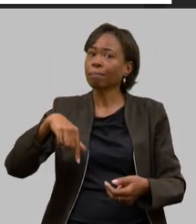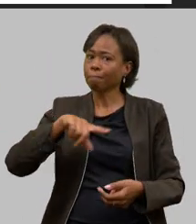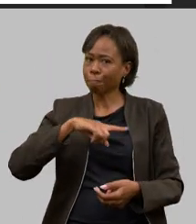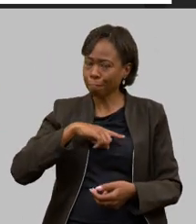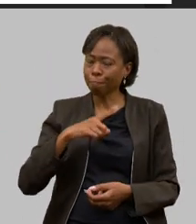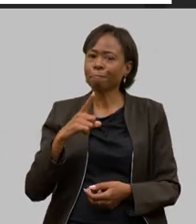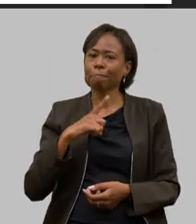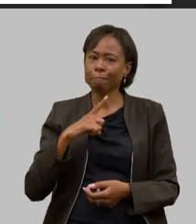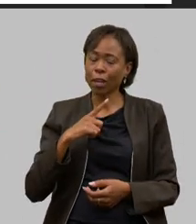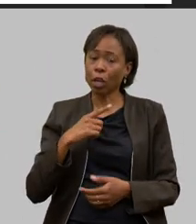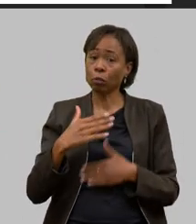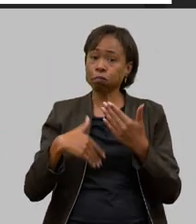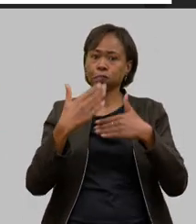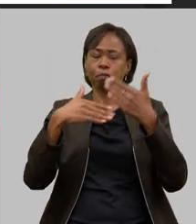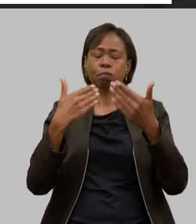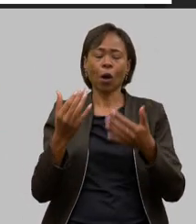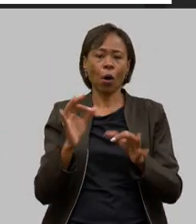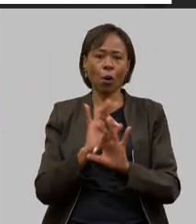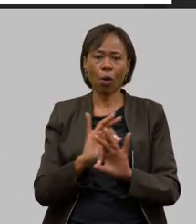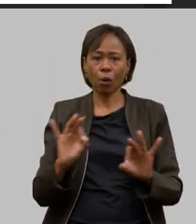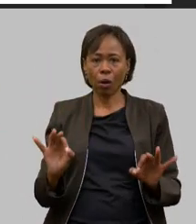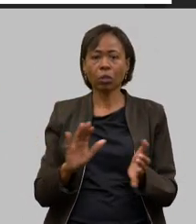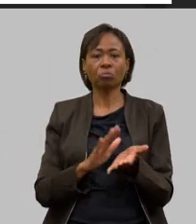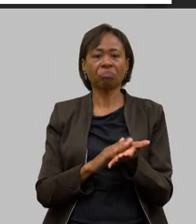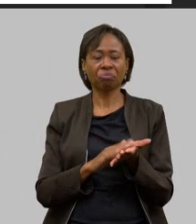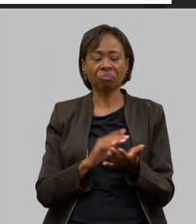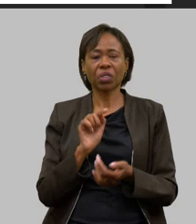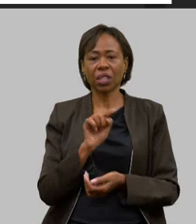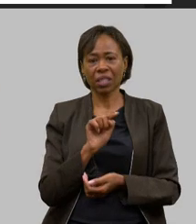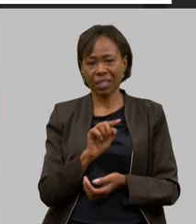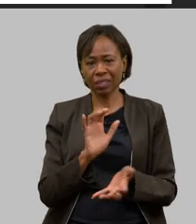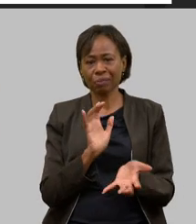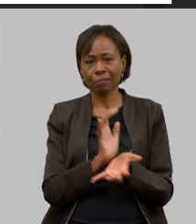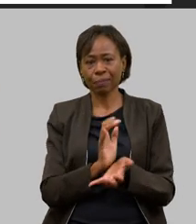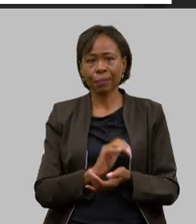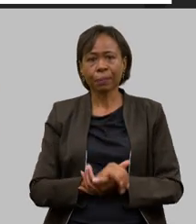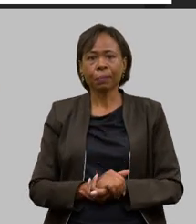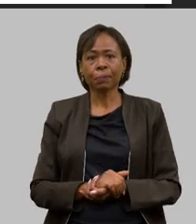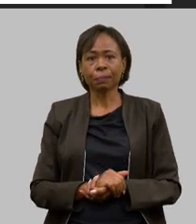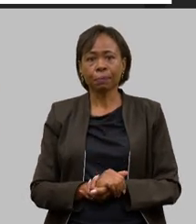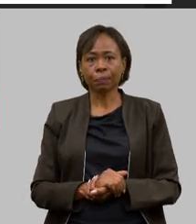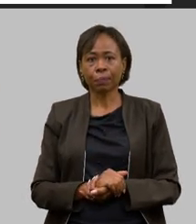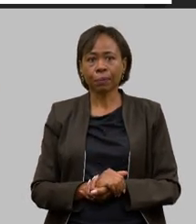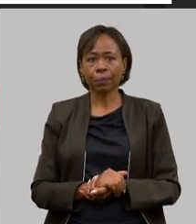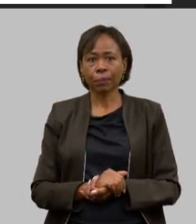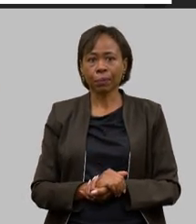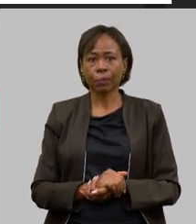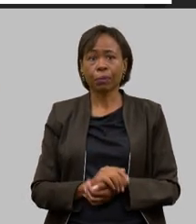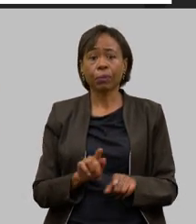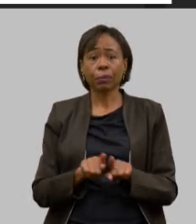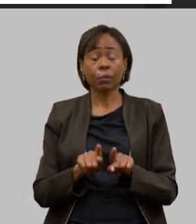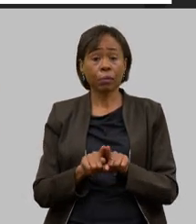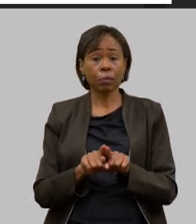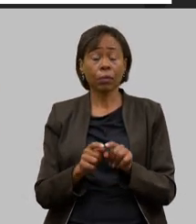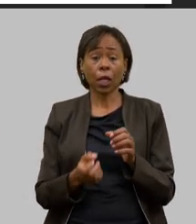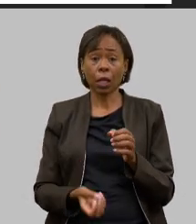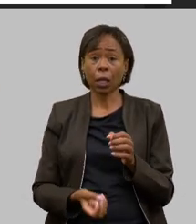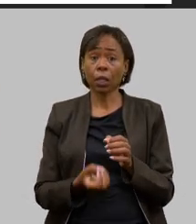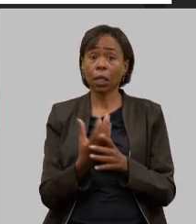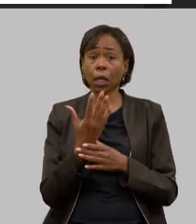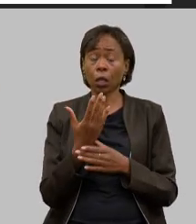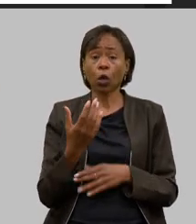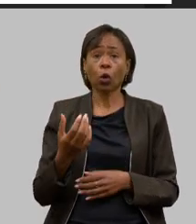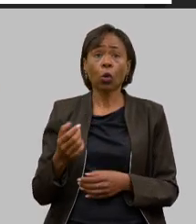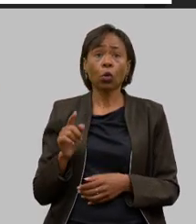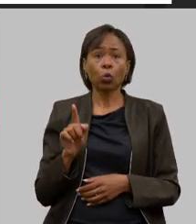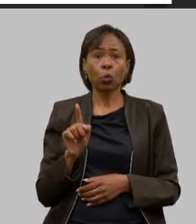entrega e a Nilda está de parabéns com a equipe dela mais ações de destaque a inauguração do